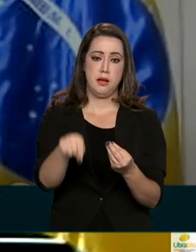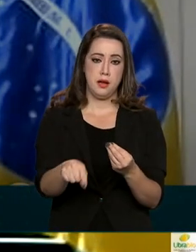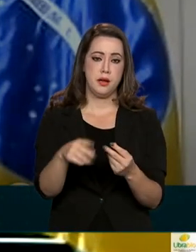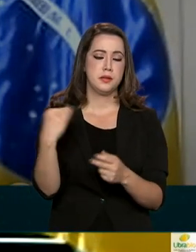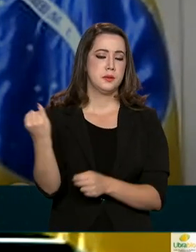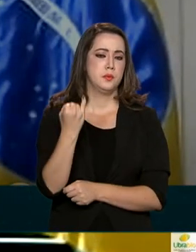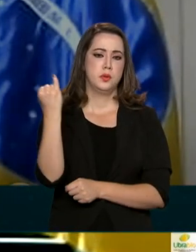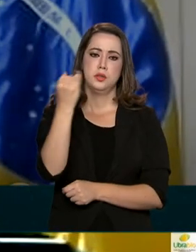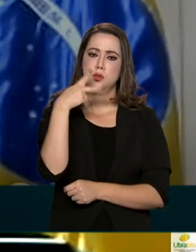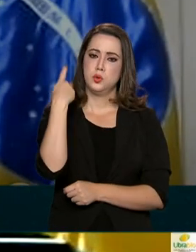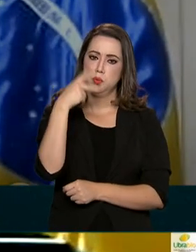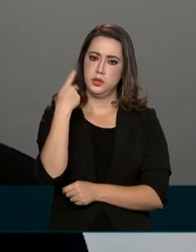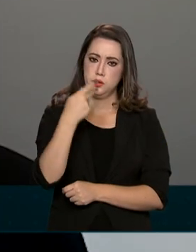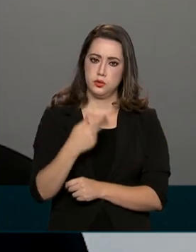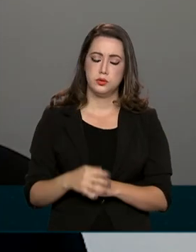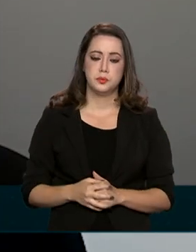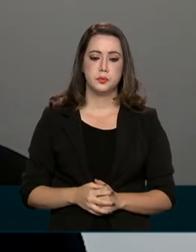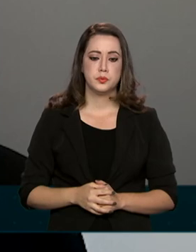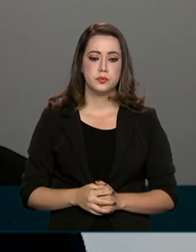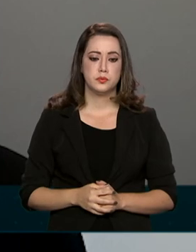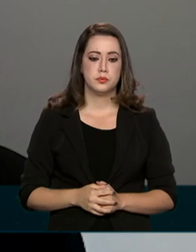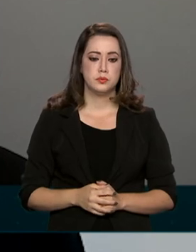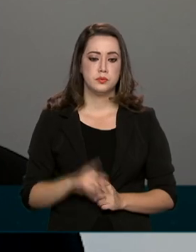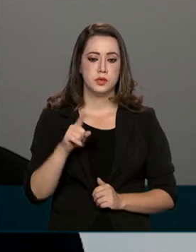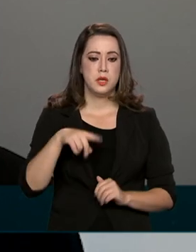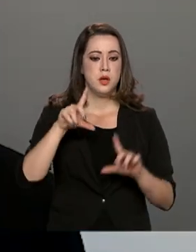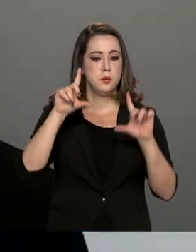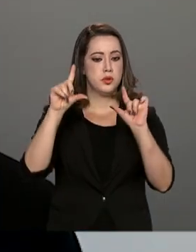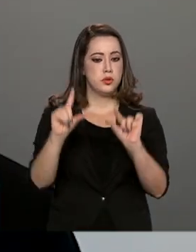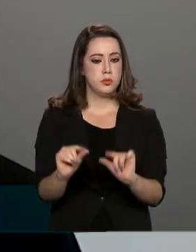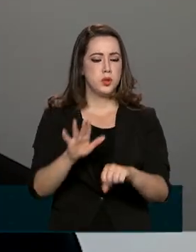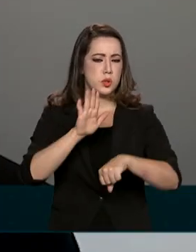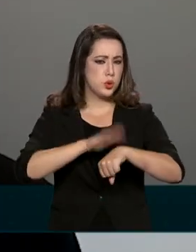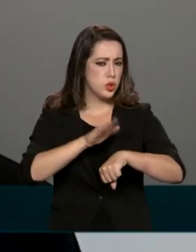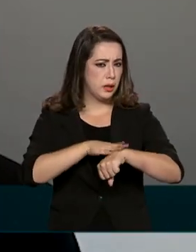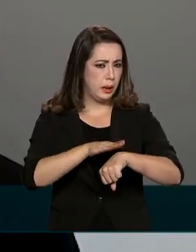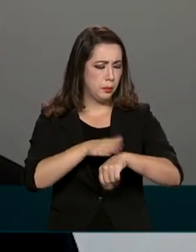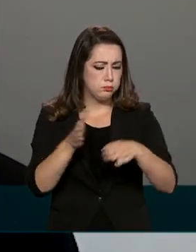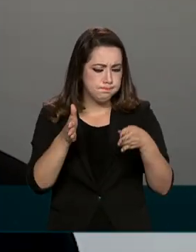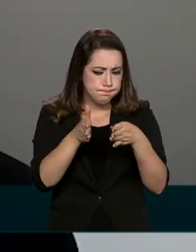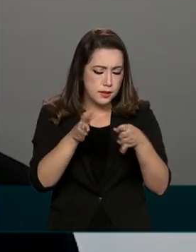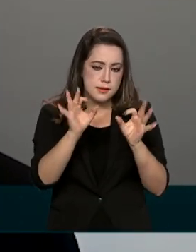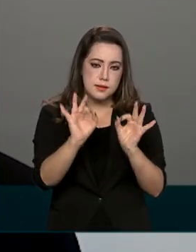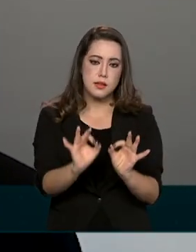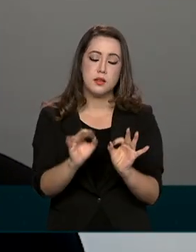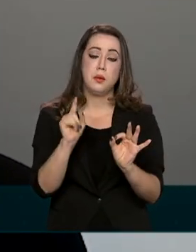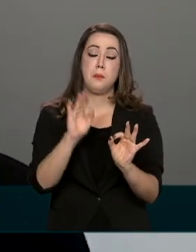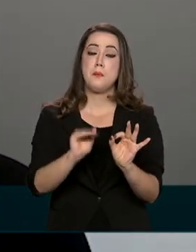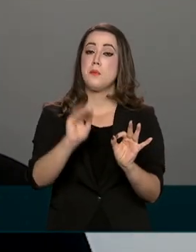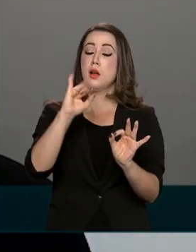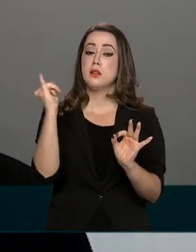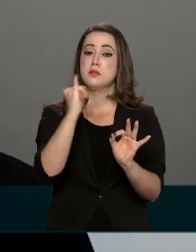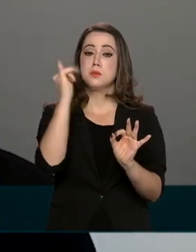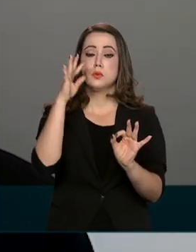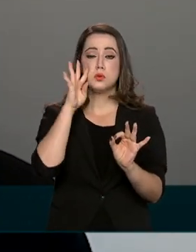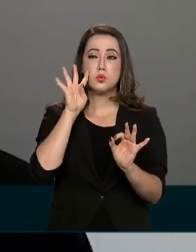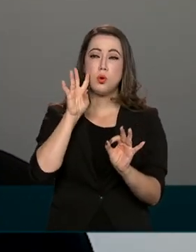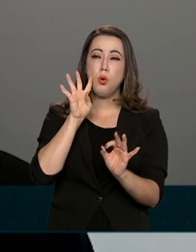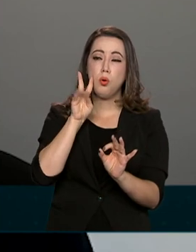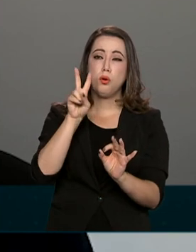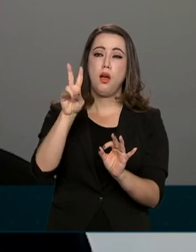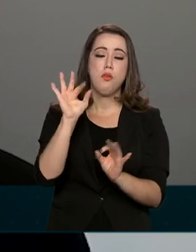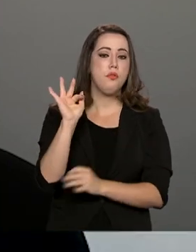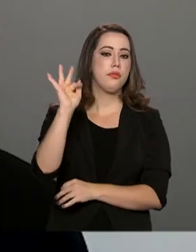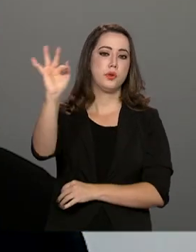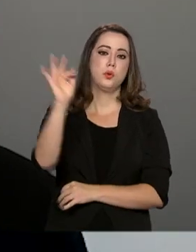exitosa política pública. É uma redução temporária, mas o mais importante é a gente ter um olhar do futuro. E o